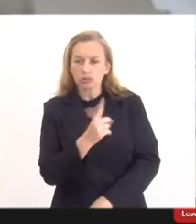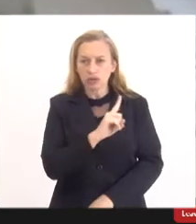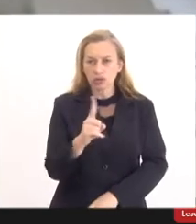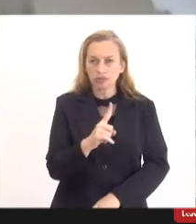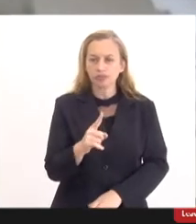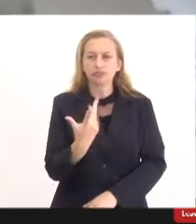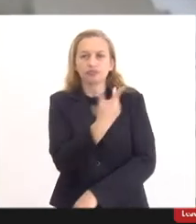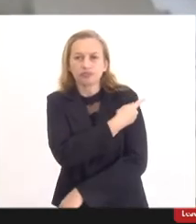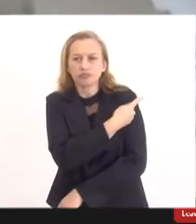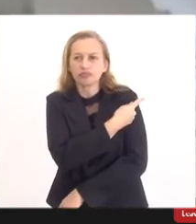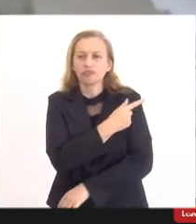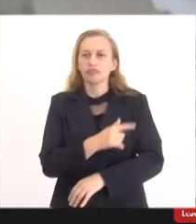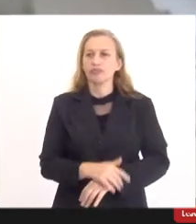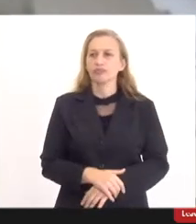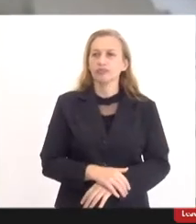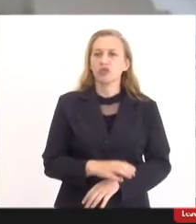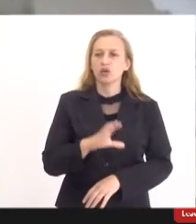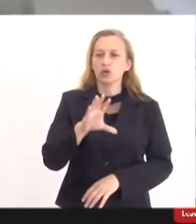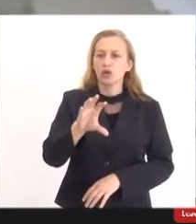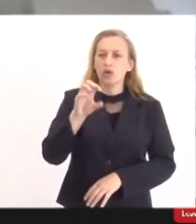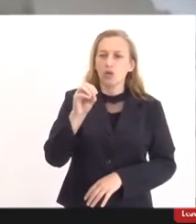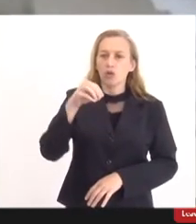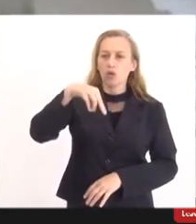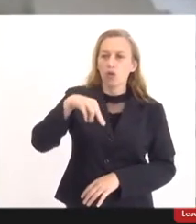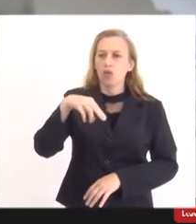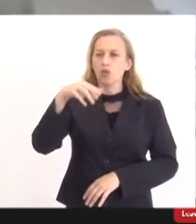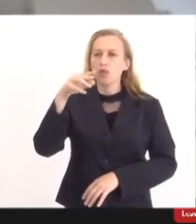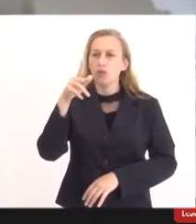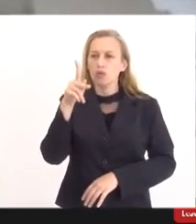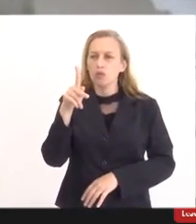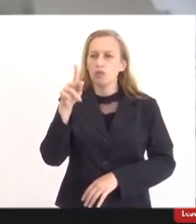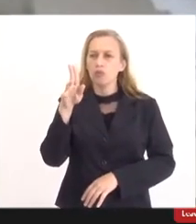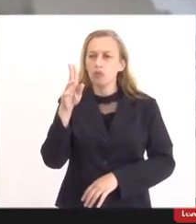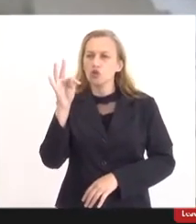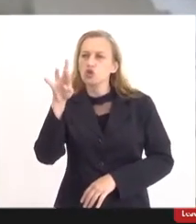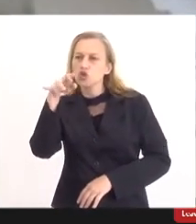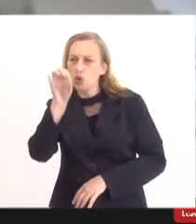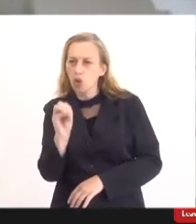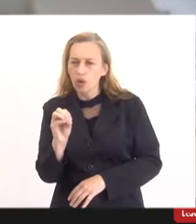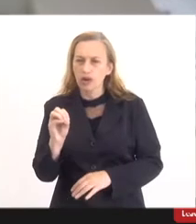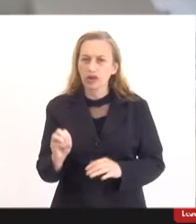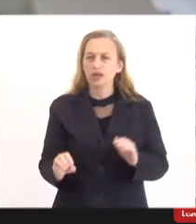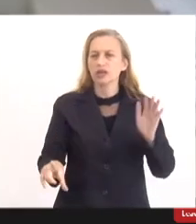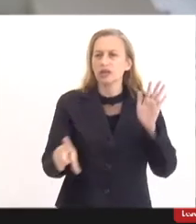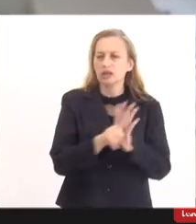ser compulsória e se a compulsoriedade da vacina prevista na lei 13